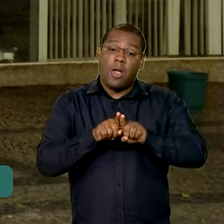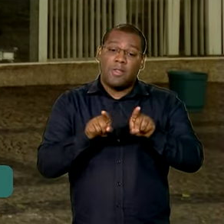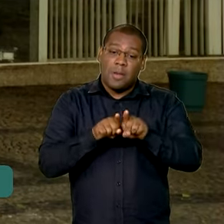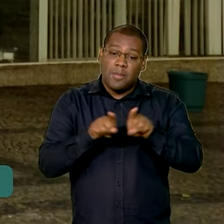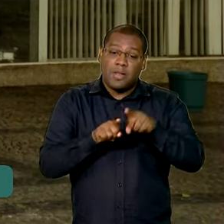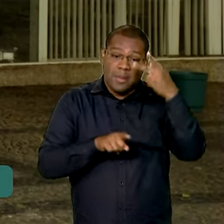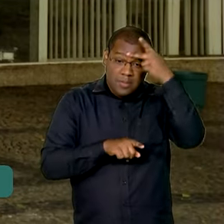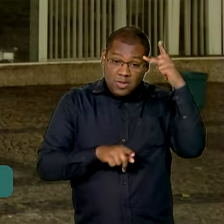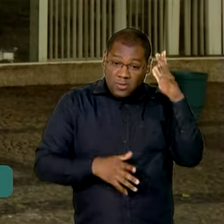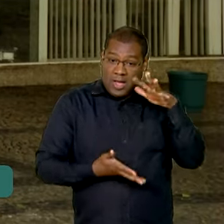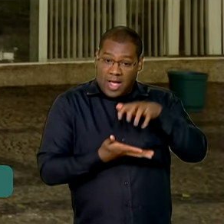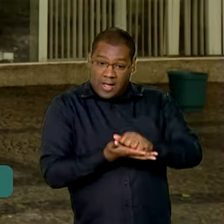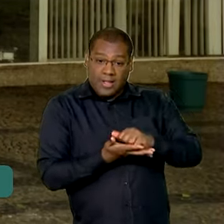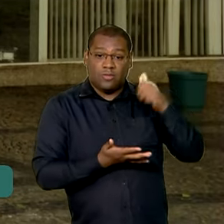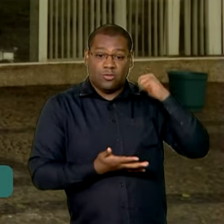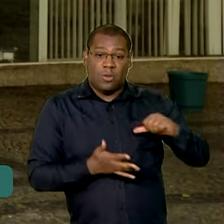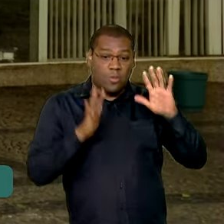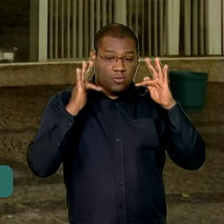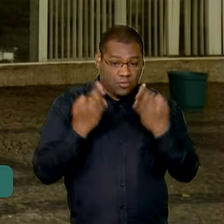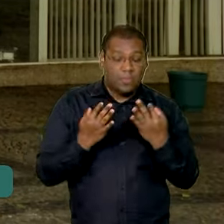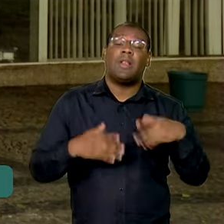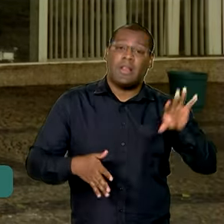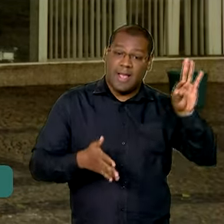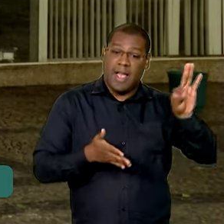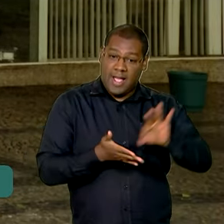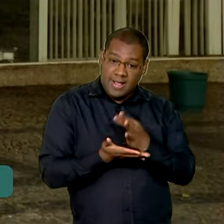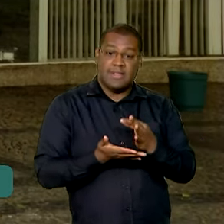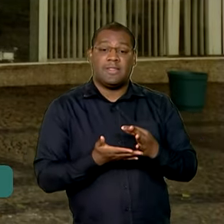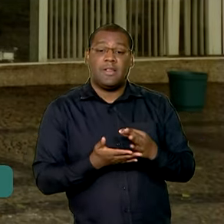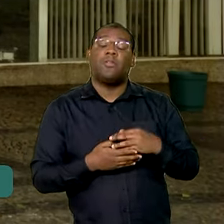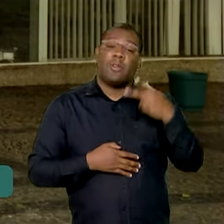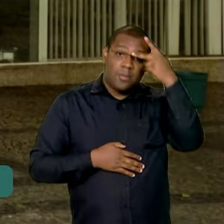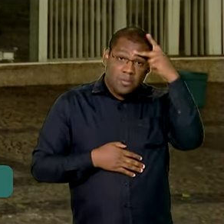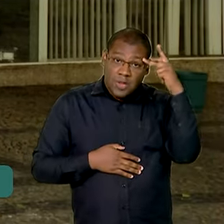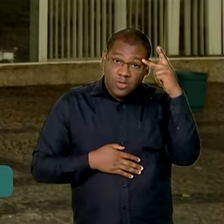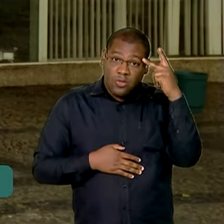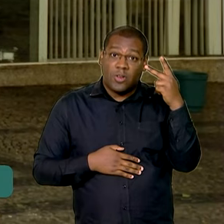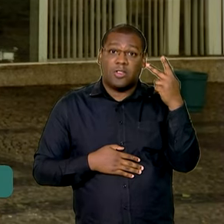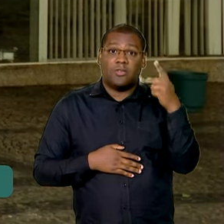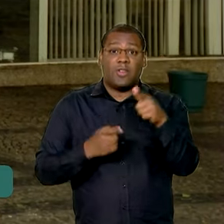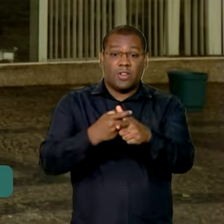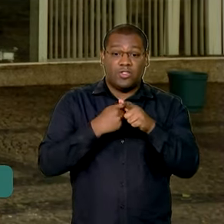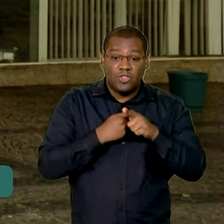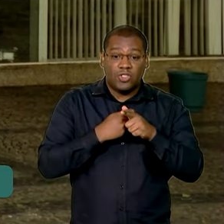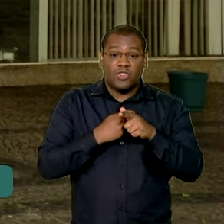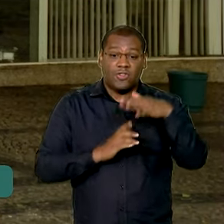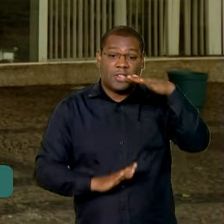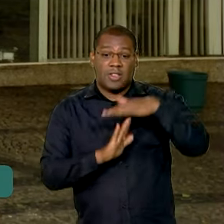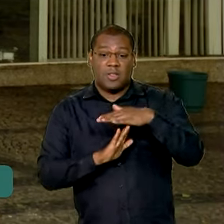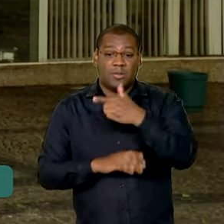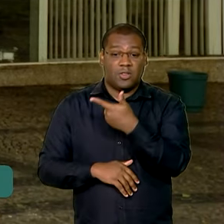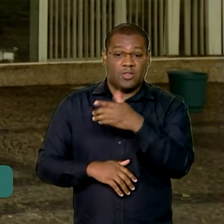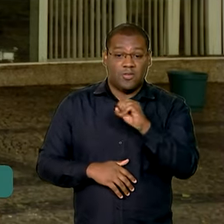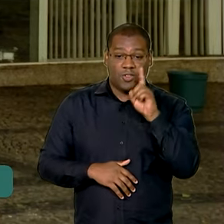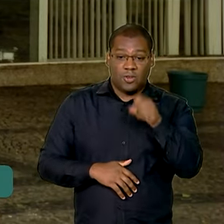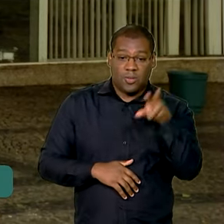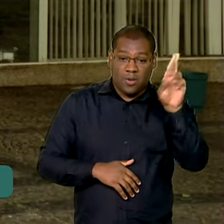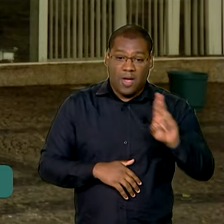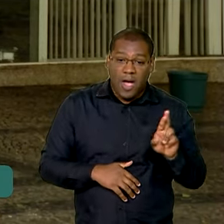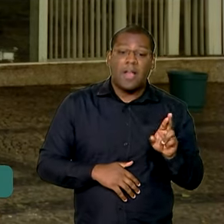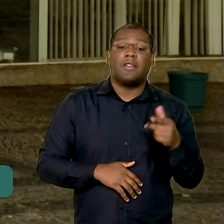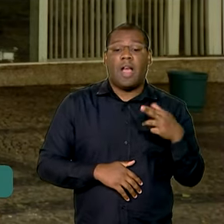Sociais. Pode se inscrever nessa fase do programa quem tem dívidas de até 20 mil reais e ficou com o nome sujo entre